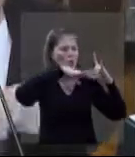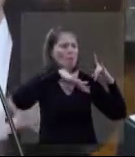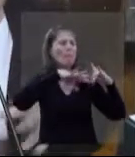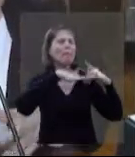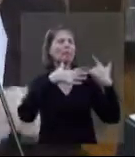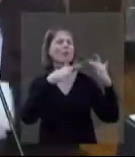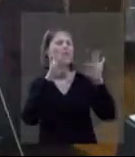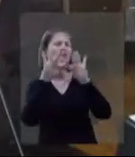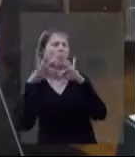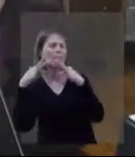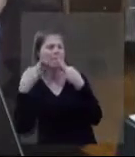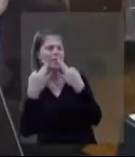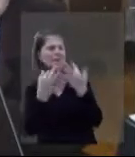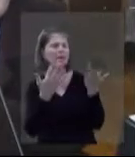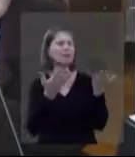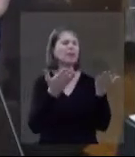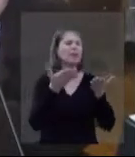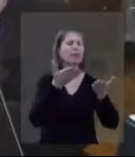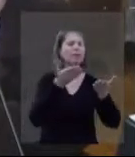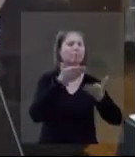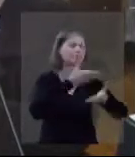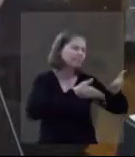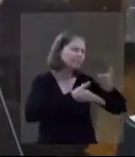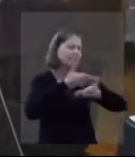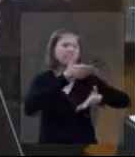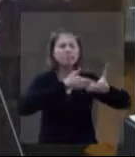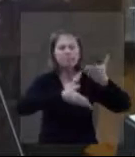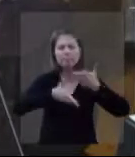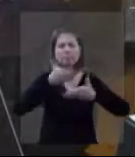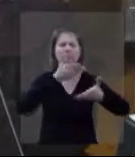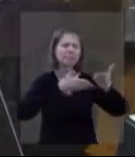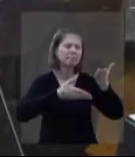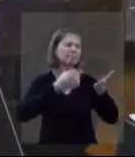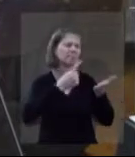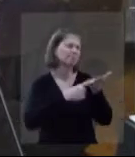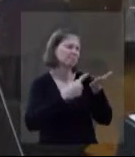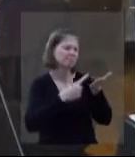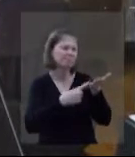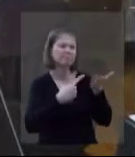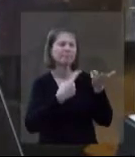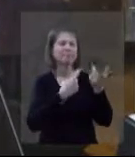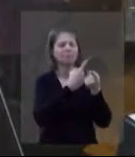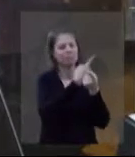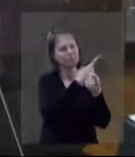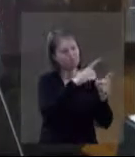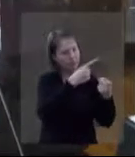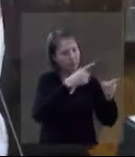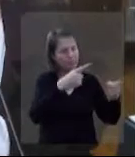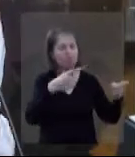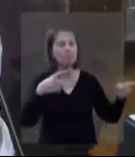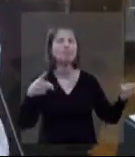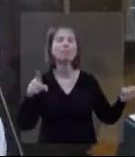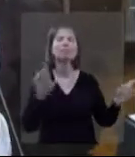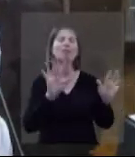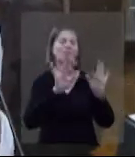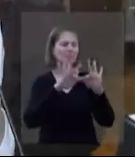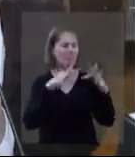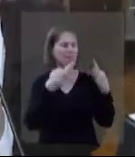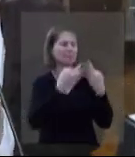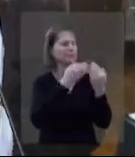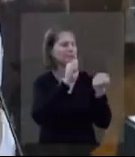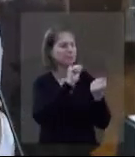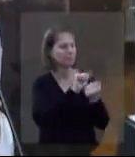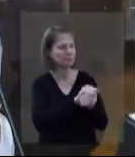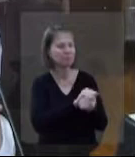sogra. É, juntamos as duas famílias. sempre fazia isso, né? Todo mundo junto ali, a Silvia, acho que a Júlia não nasceu ainda, o meu irmão,